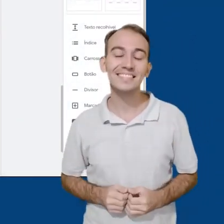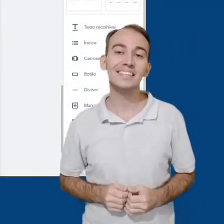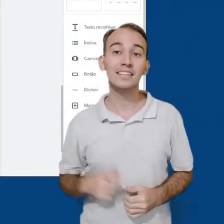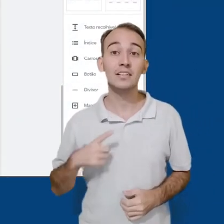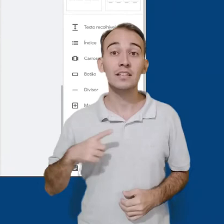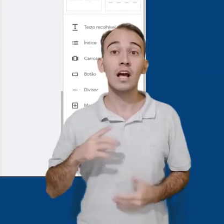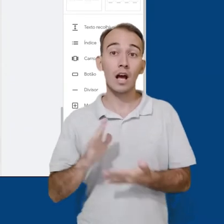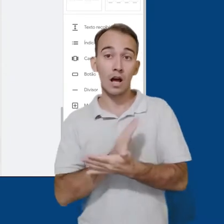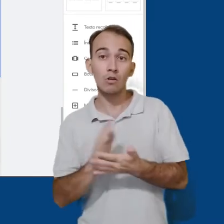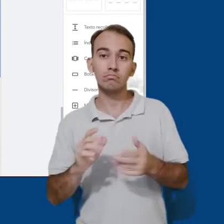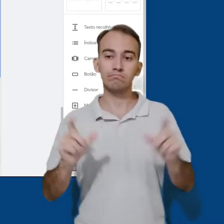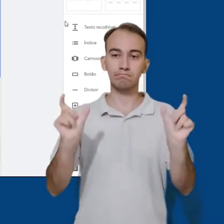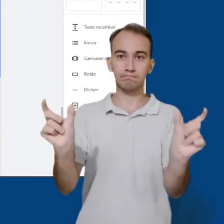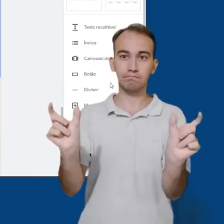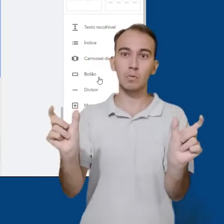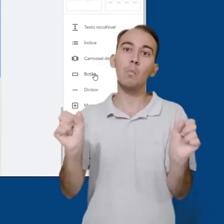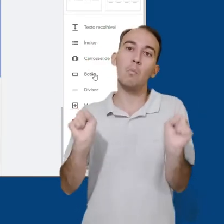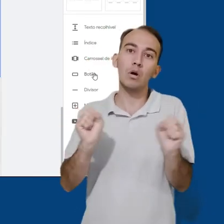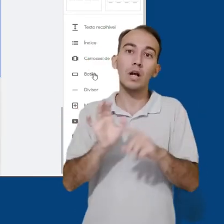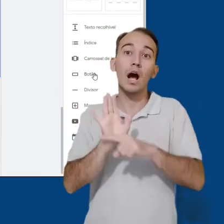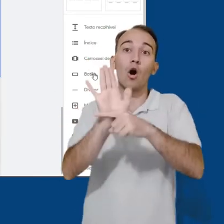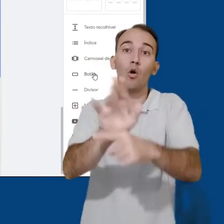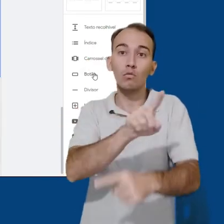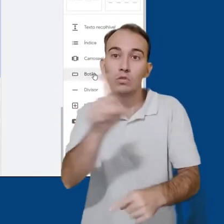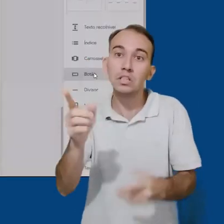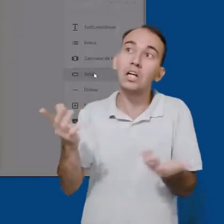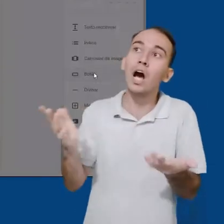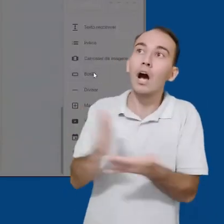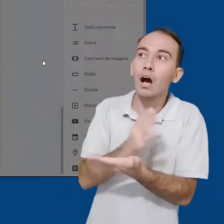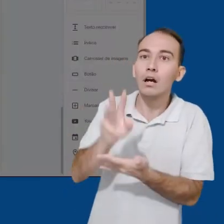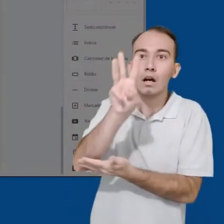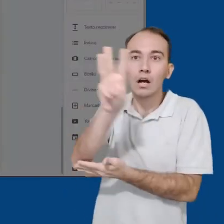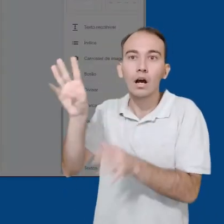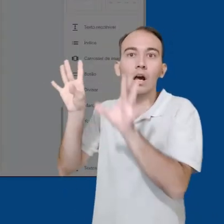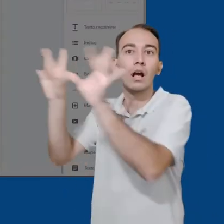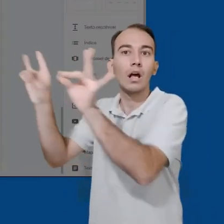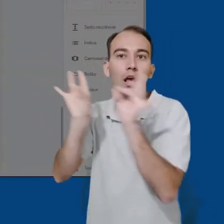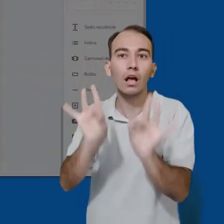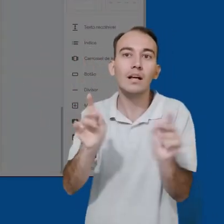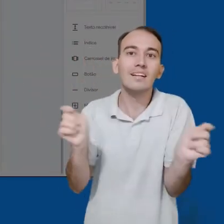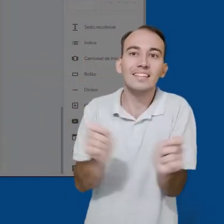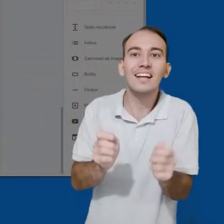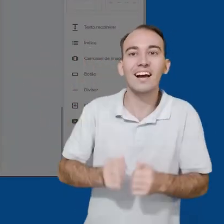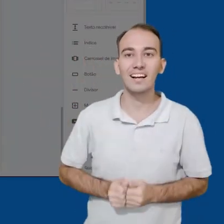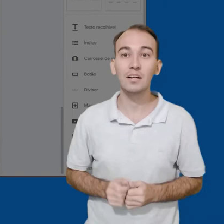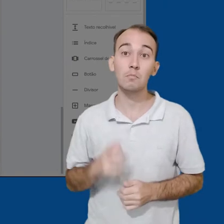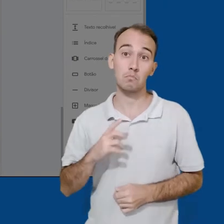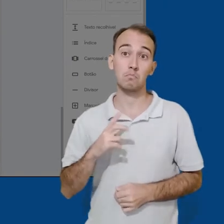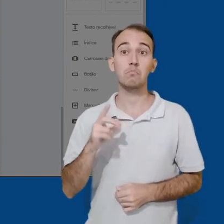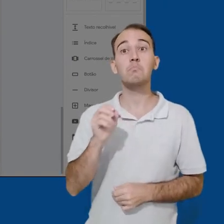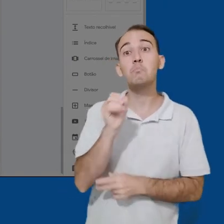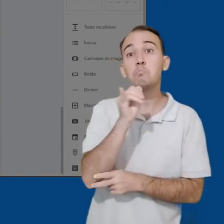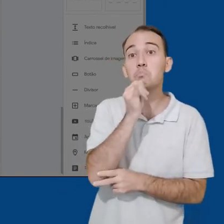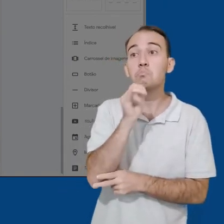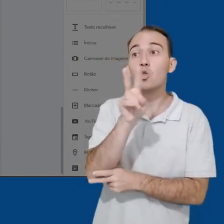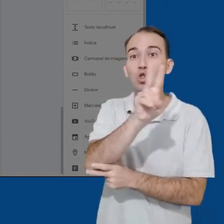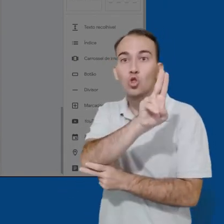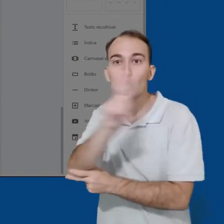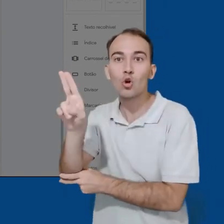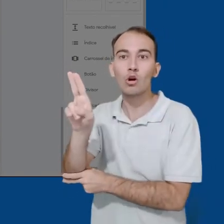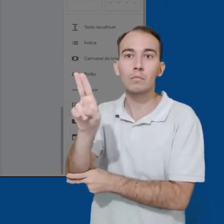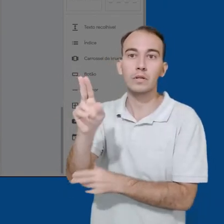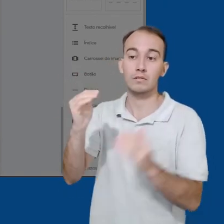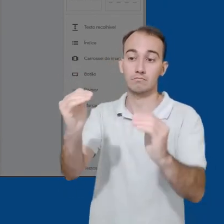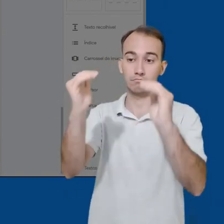Os botões irão servir de grande ajuda para você direcionar links. No campo Nome, você irá inserir o nome que será apresentado no